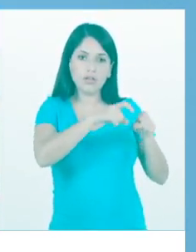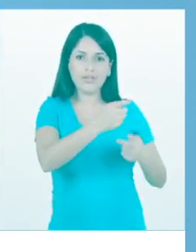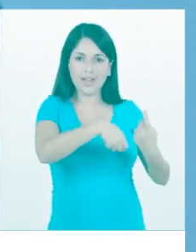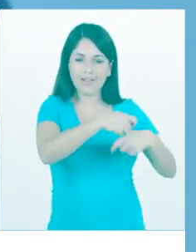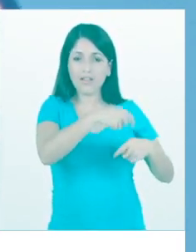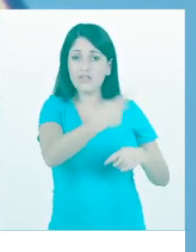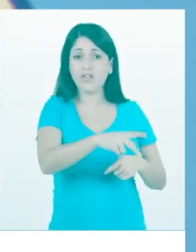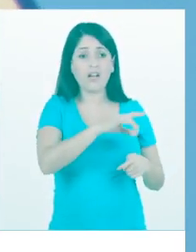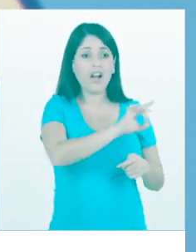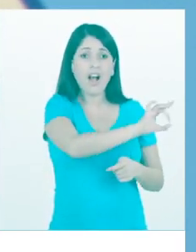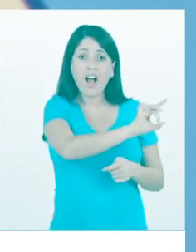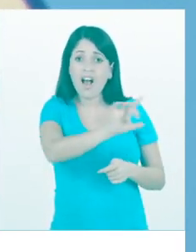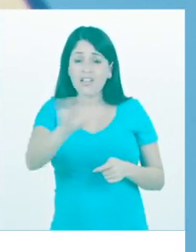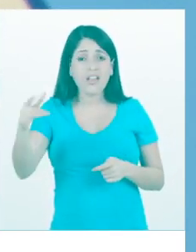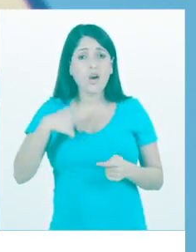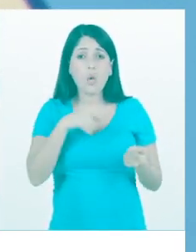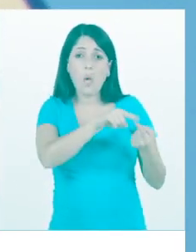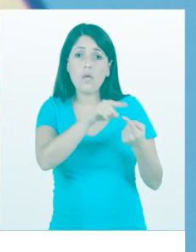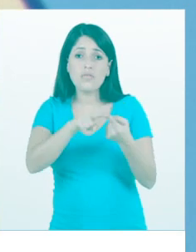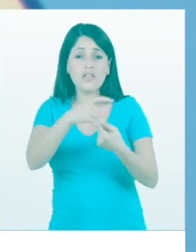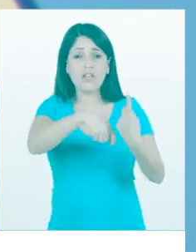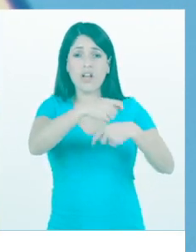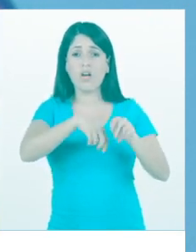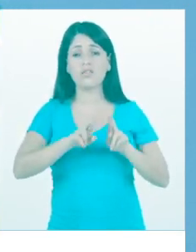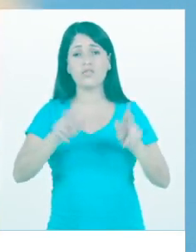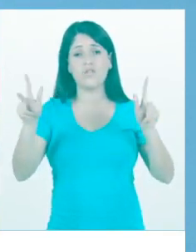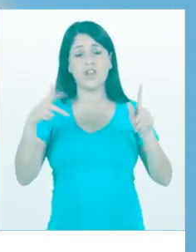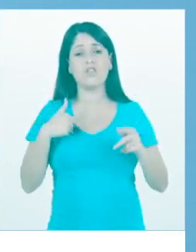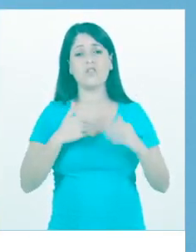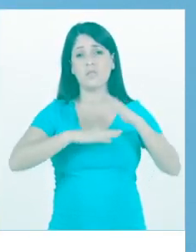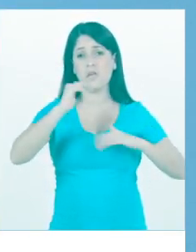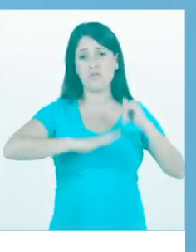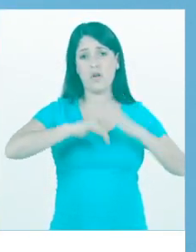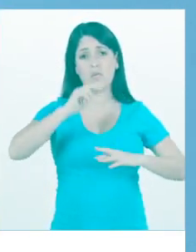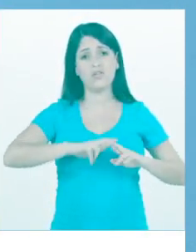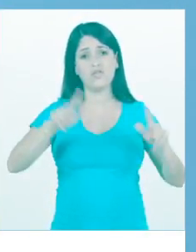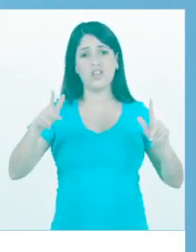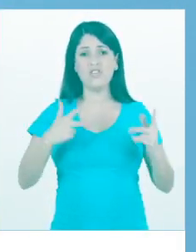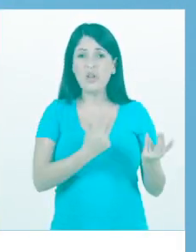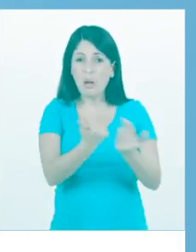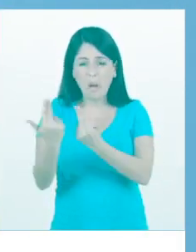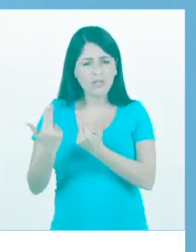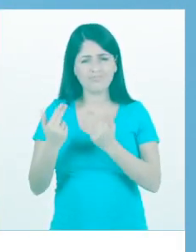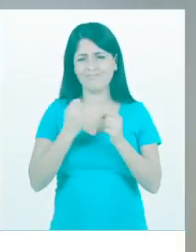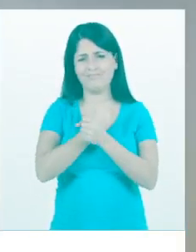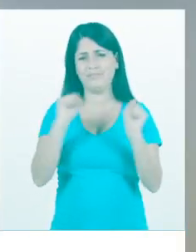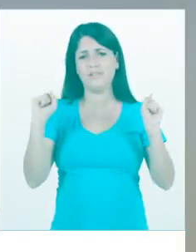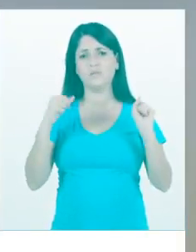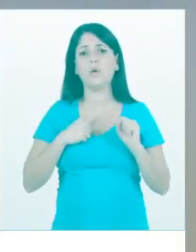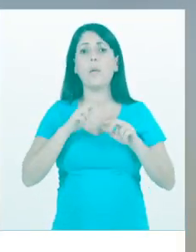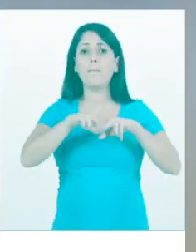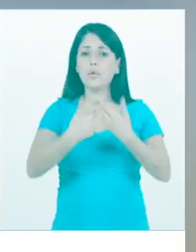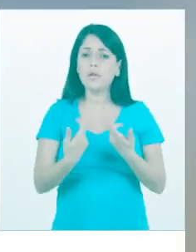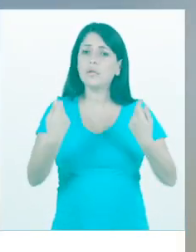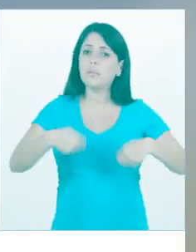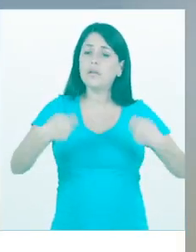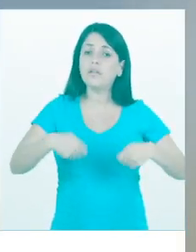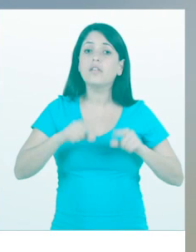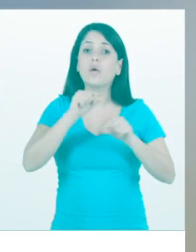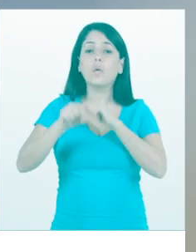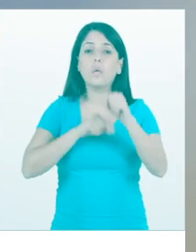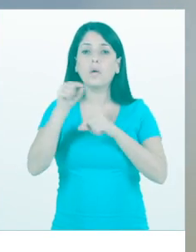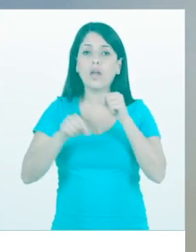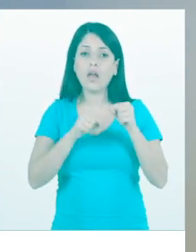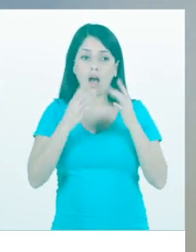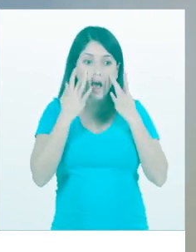Cada cidade tem a sua vocação e a sua necessidade de mão de obra. Não dá para generalizar. Por isso, é fundamental